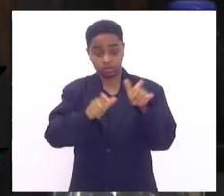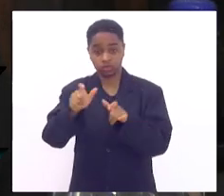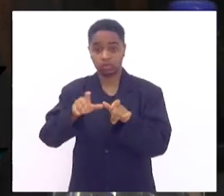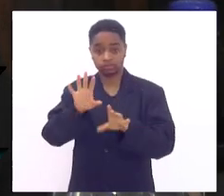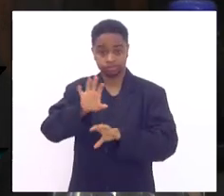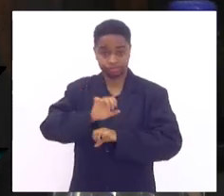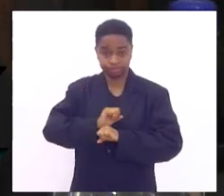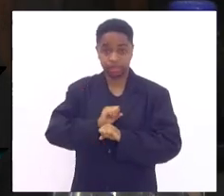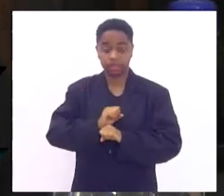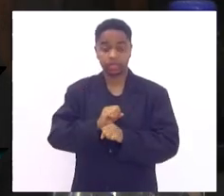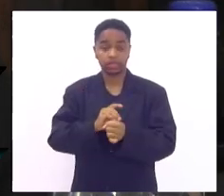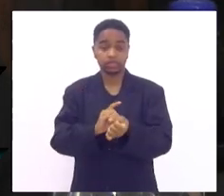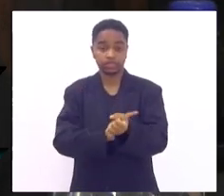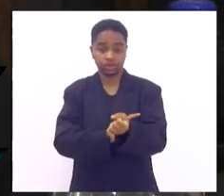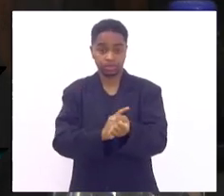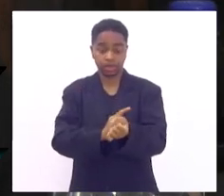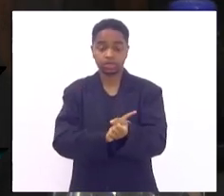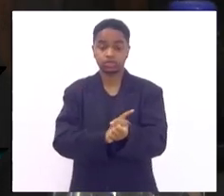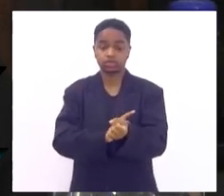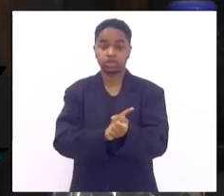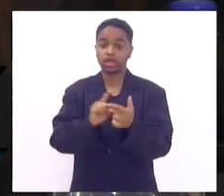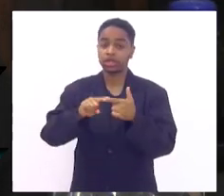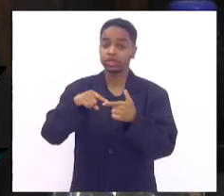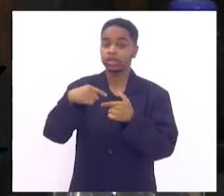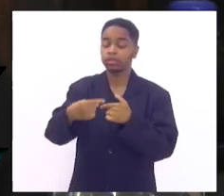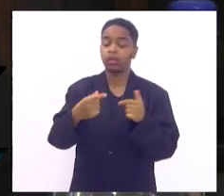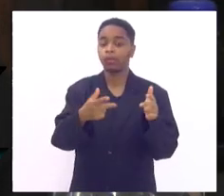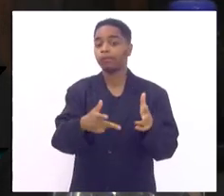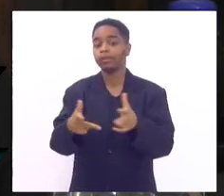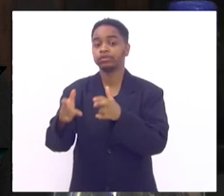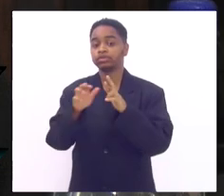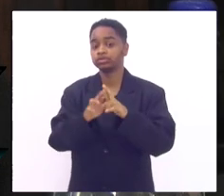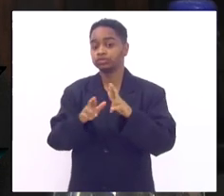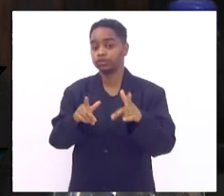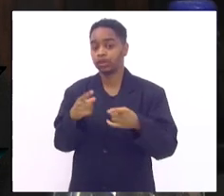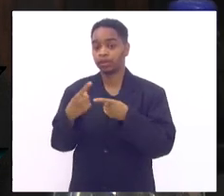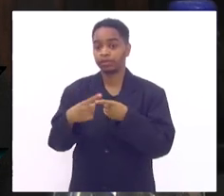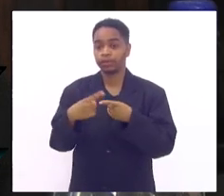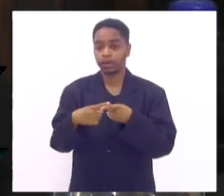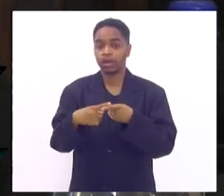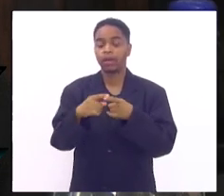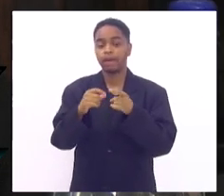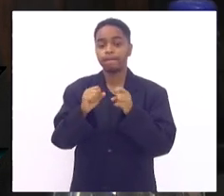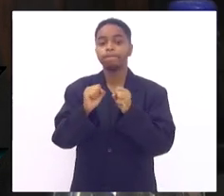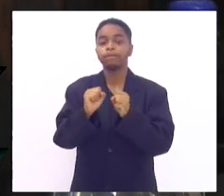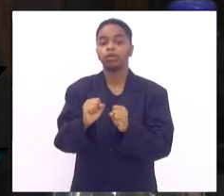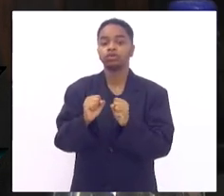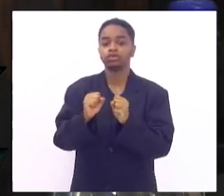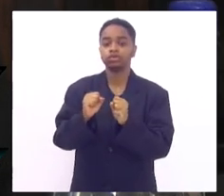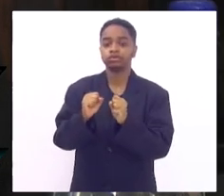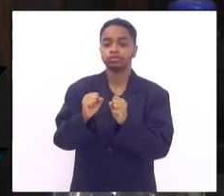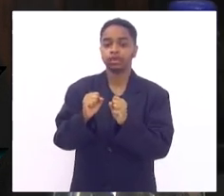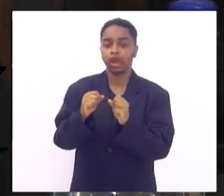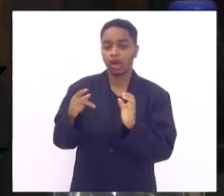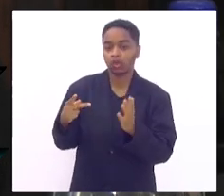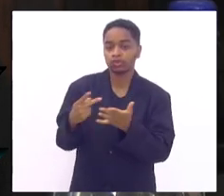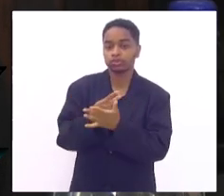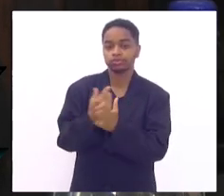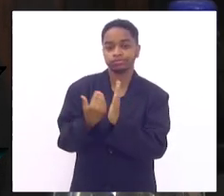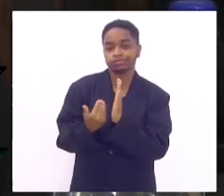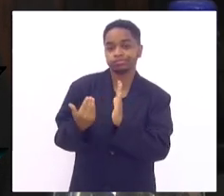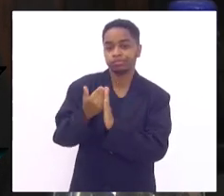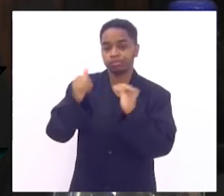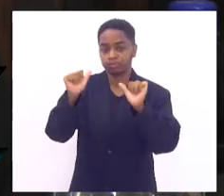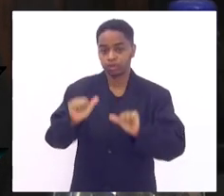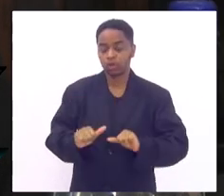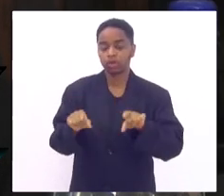lá na frente ela tem que ser olhada com outros olhos pela possibilidade dela vir a desenvolver isso obesidade também como ela falou é